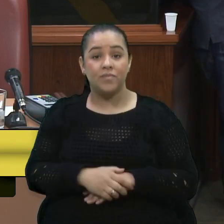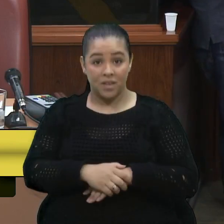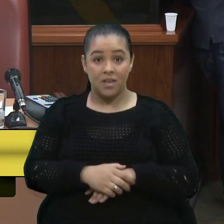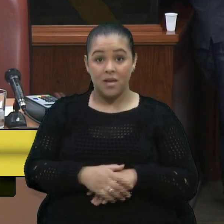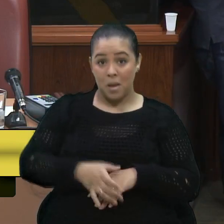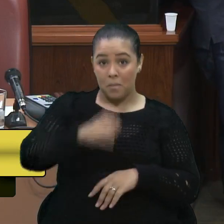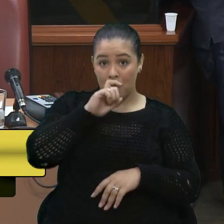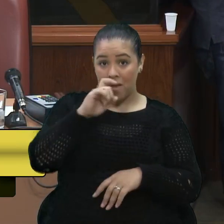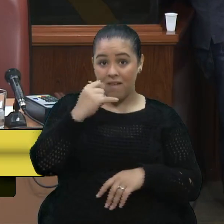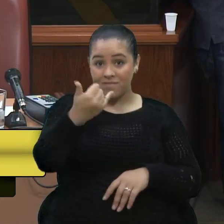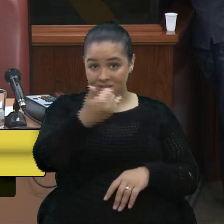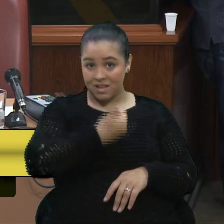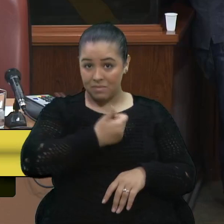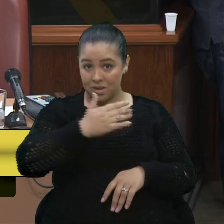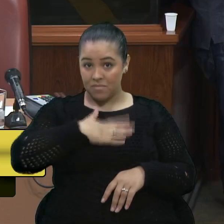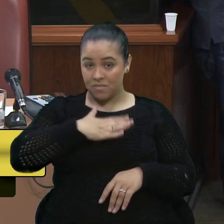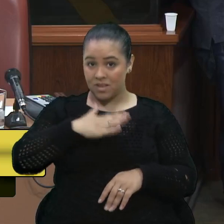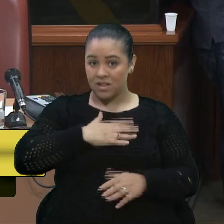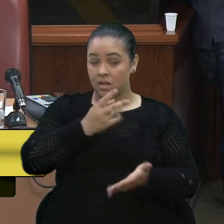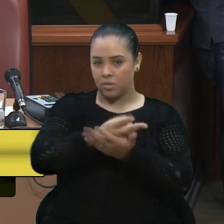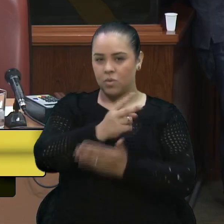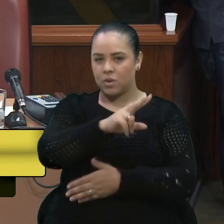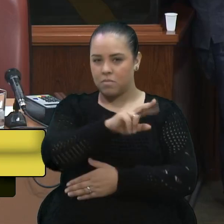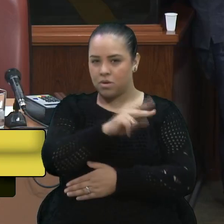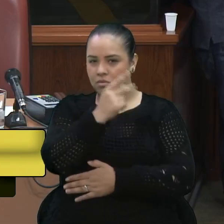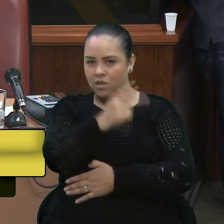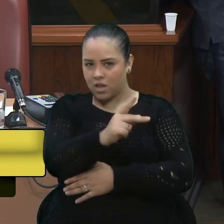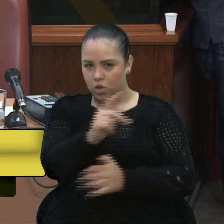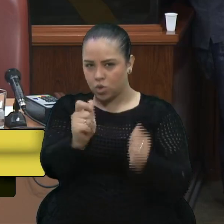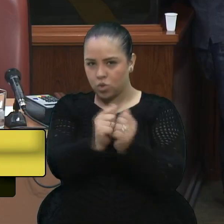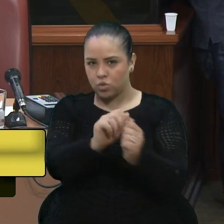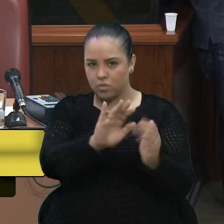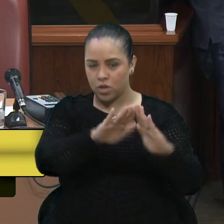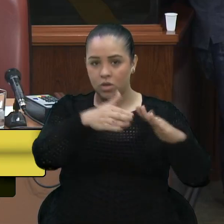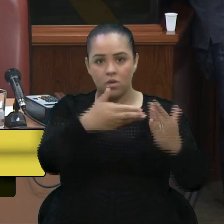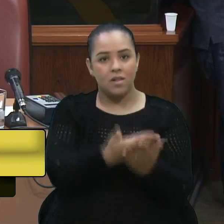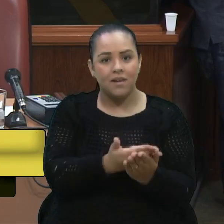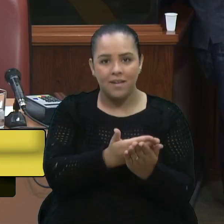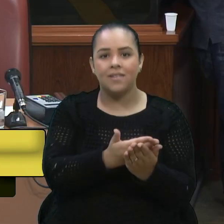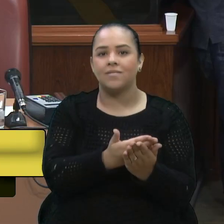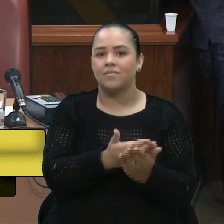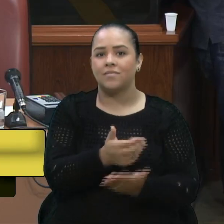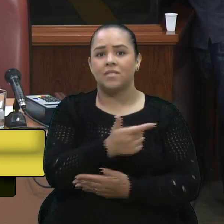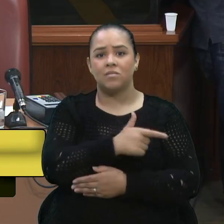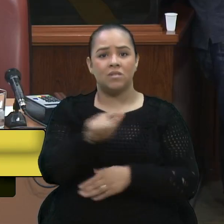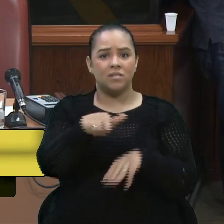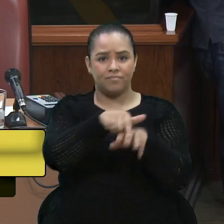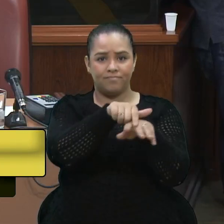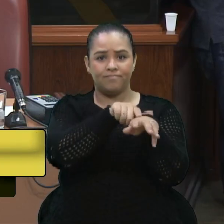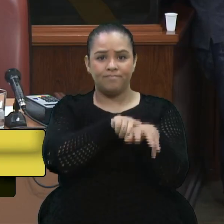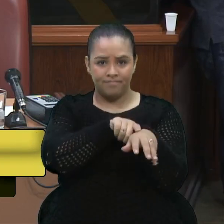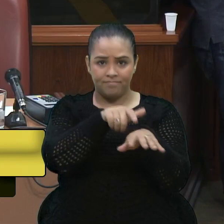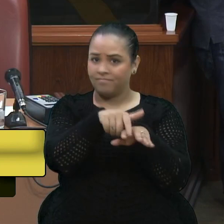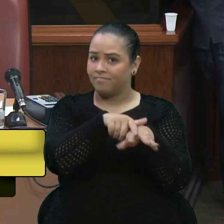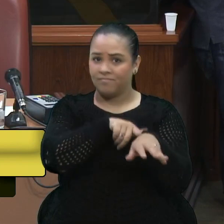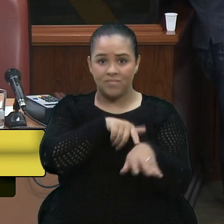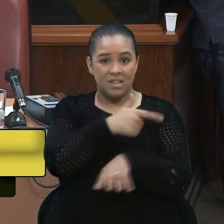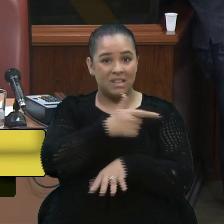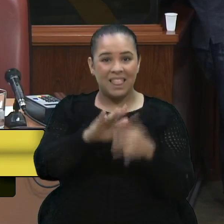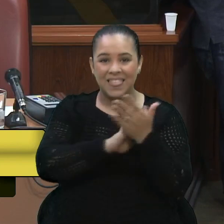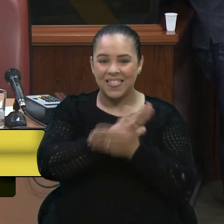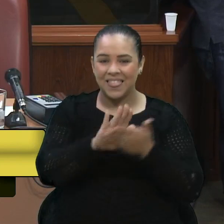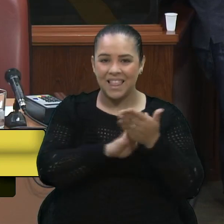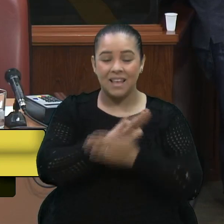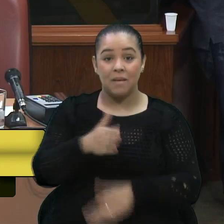e os irmãos dele iam para a escola, eles sequer tinham uma Havaianas para ir, presidente. Meu